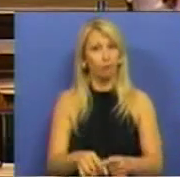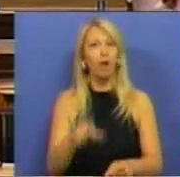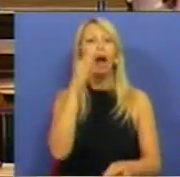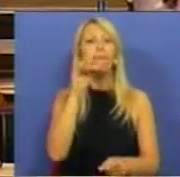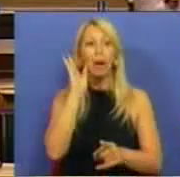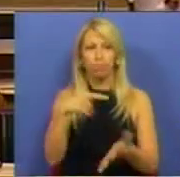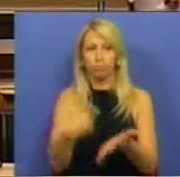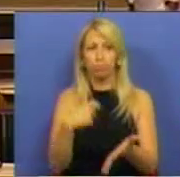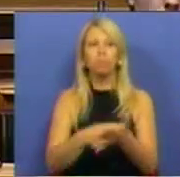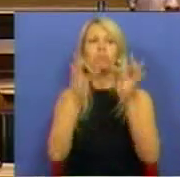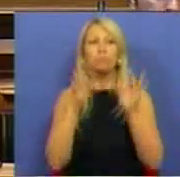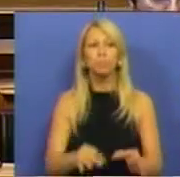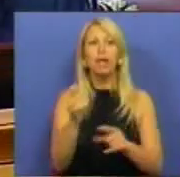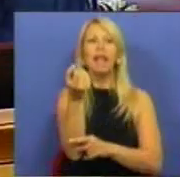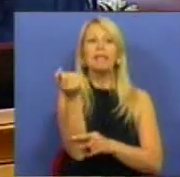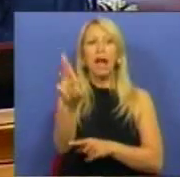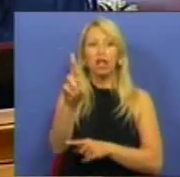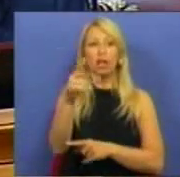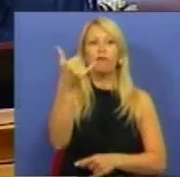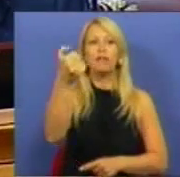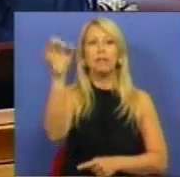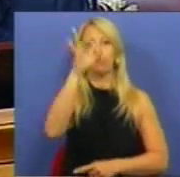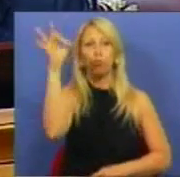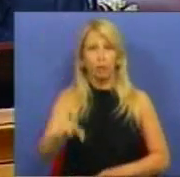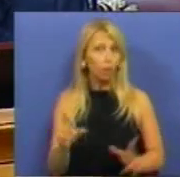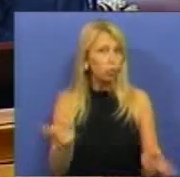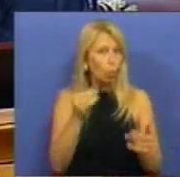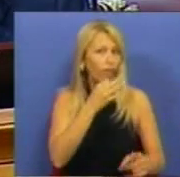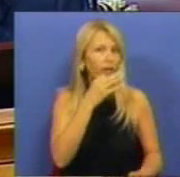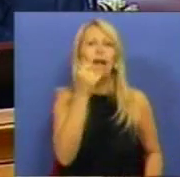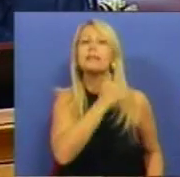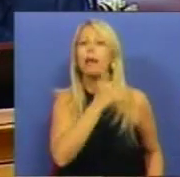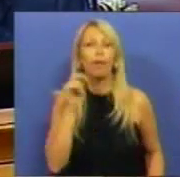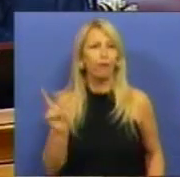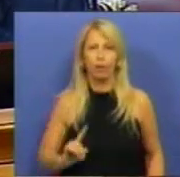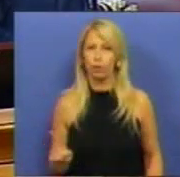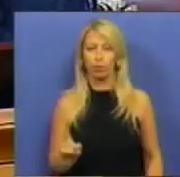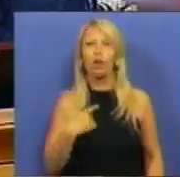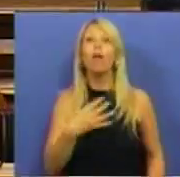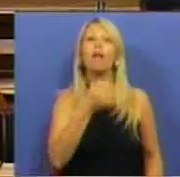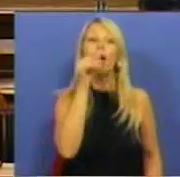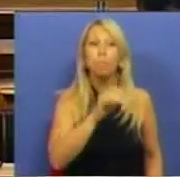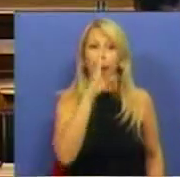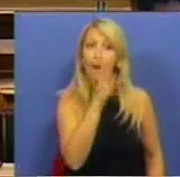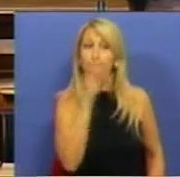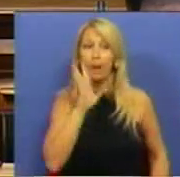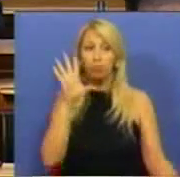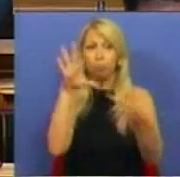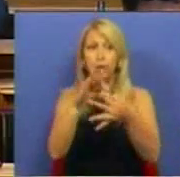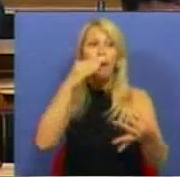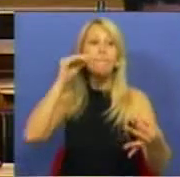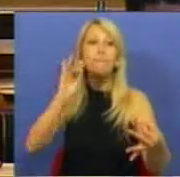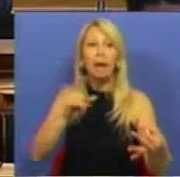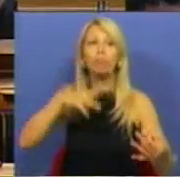tributada a uma taxa efetiva de 25%. Não estamos a falar de sacrifícios. Estamos a falar de aplicar à banca portuguesa